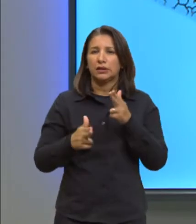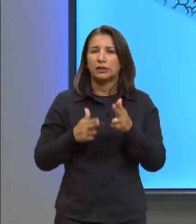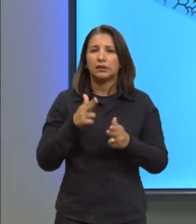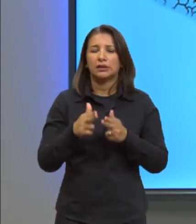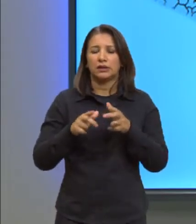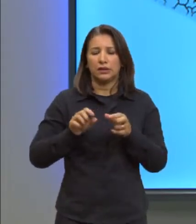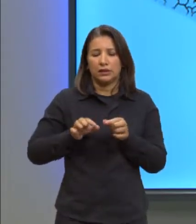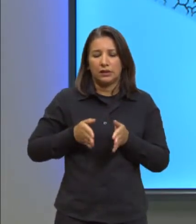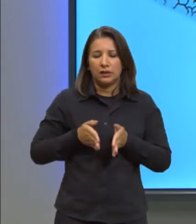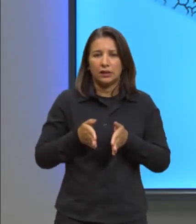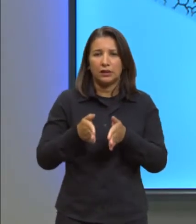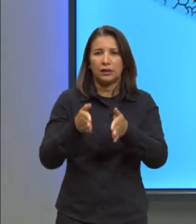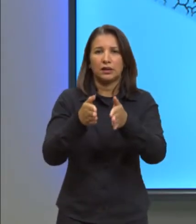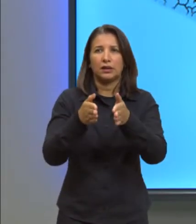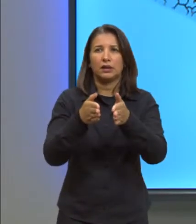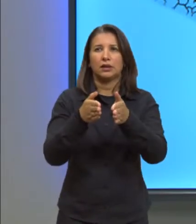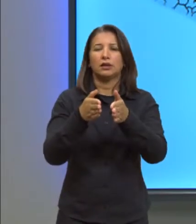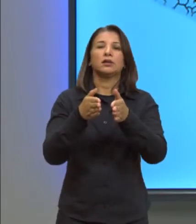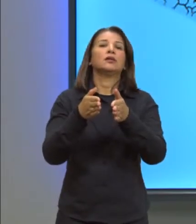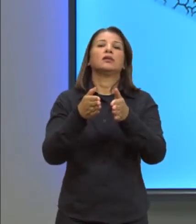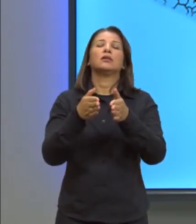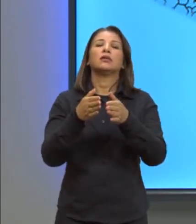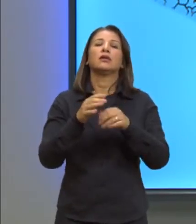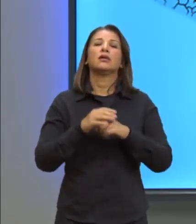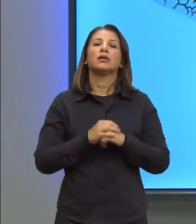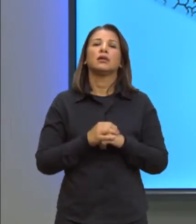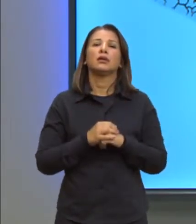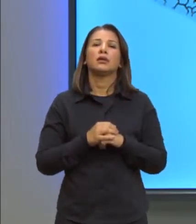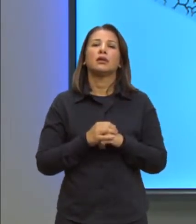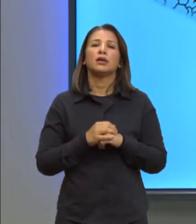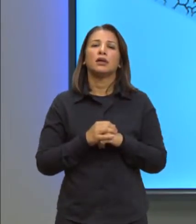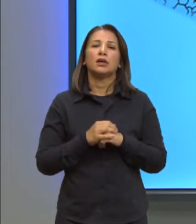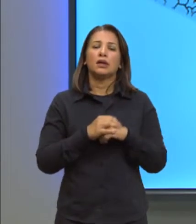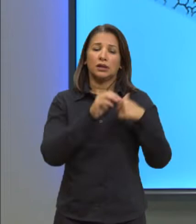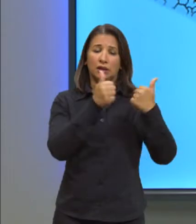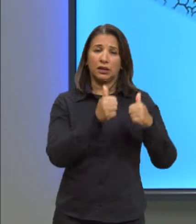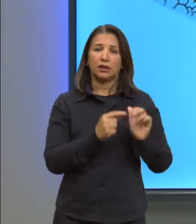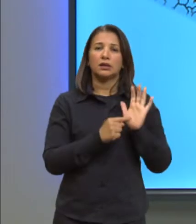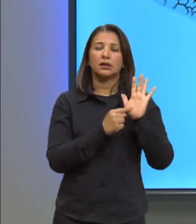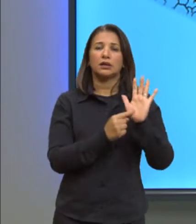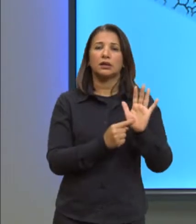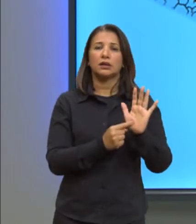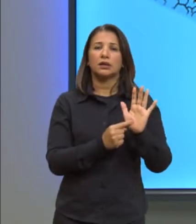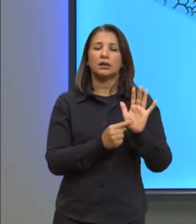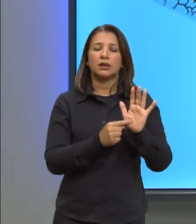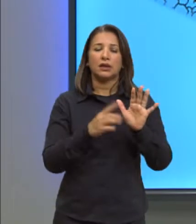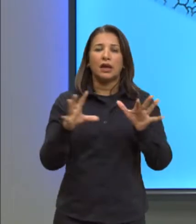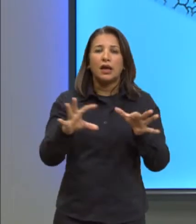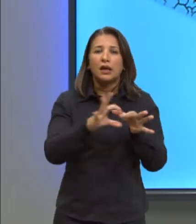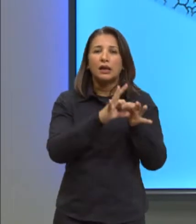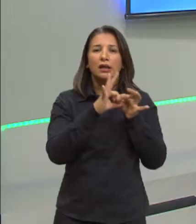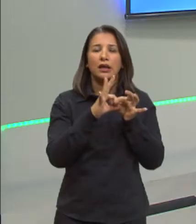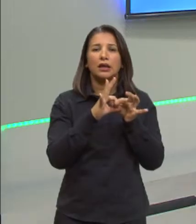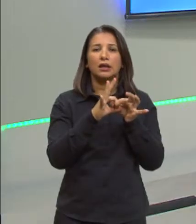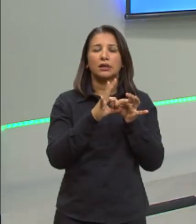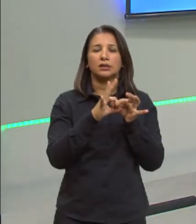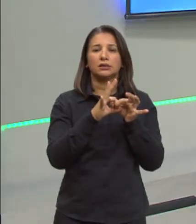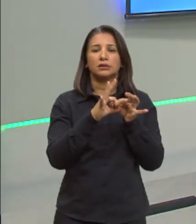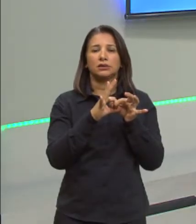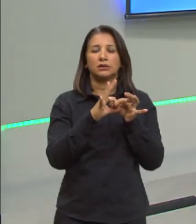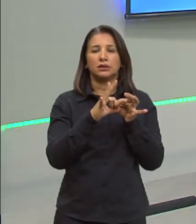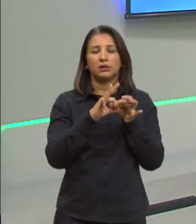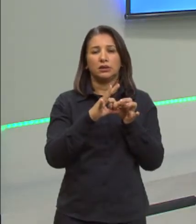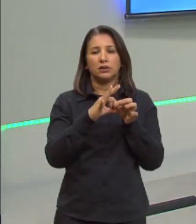imagem à esquerda, nós temos um trilho que está ligado ali com uma junta, que é chamada de junta de